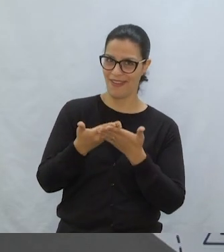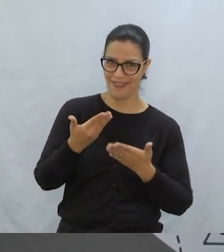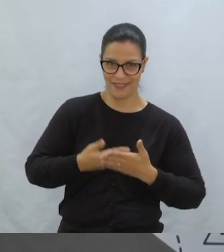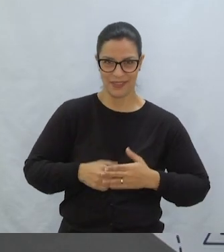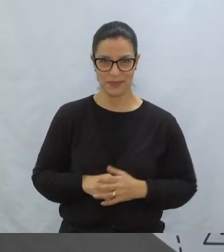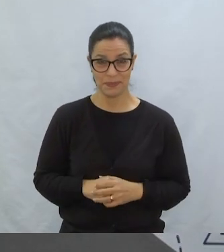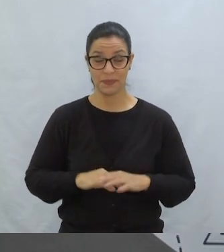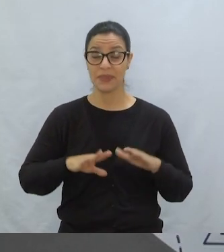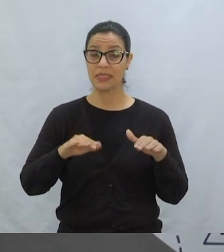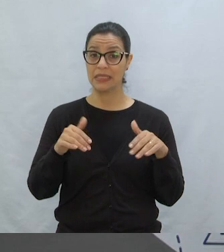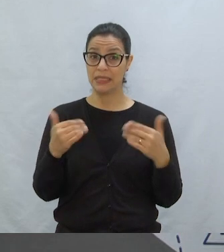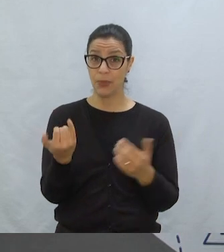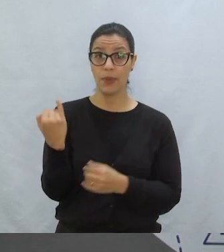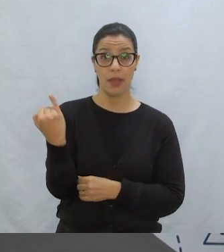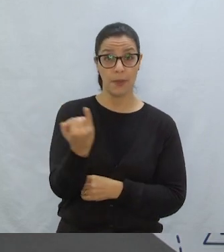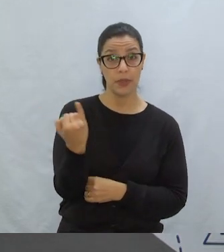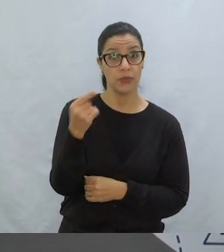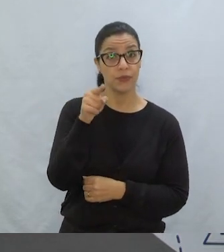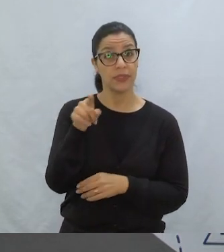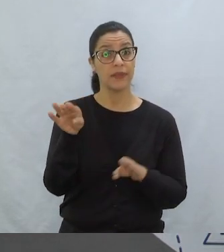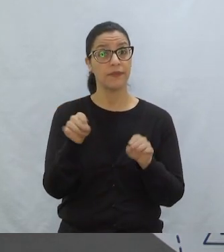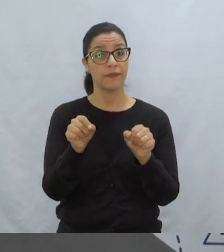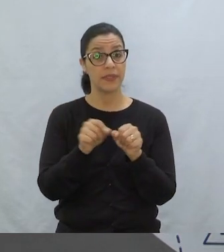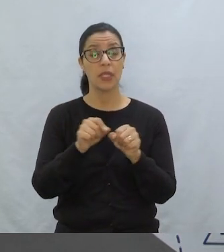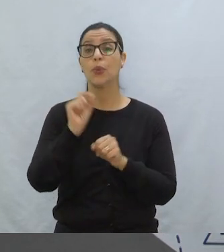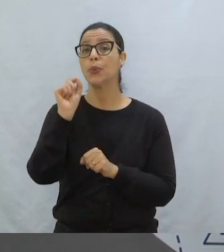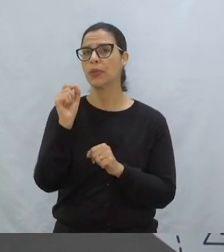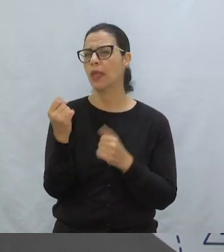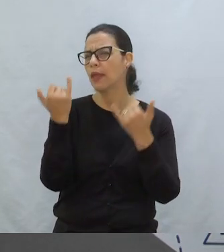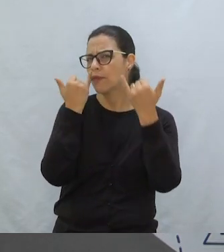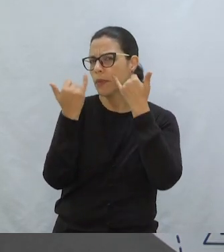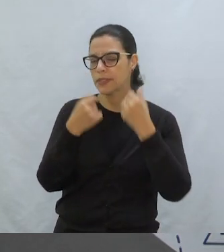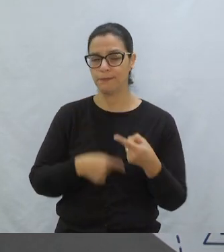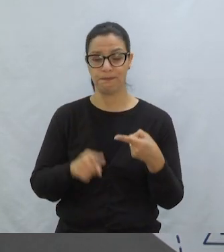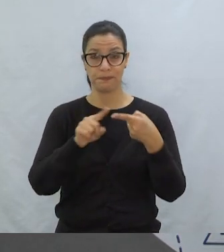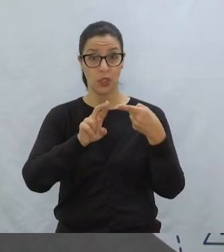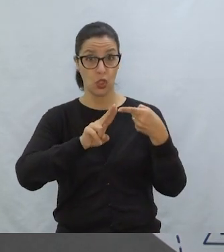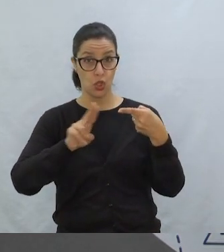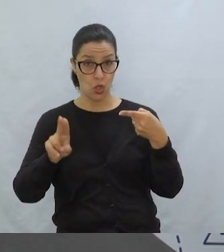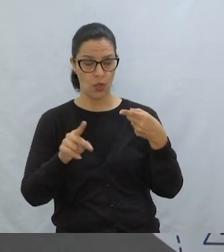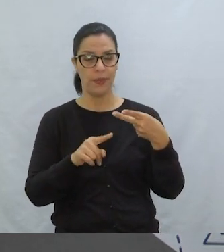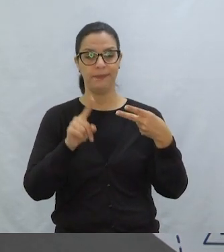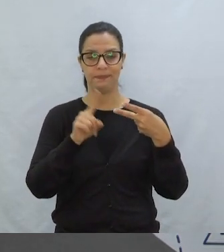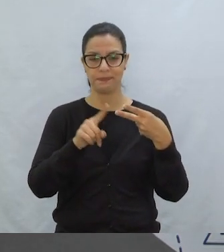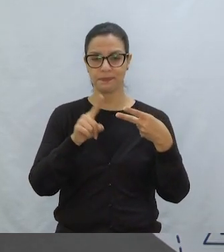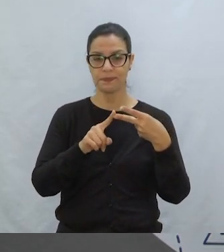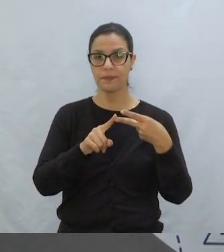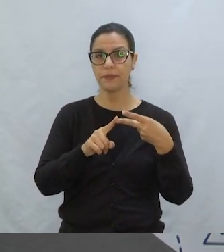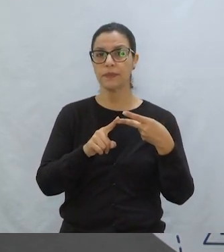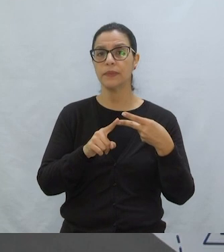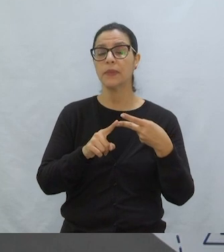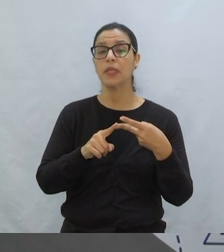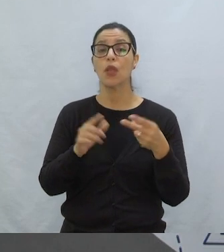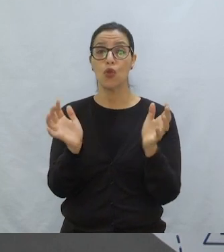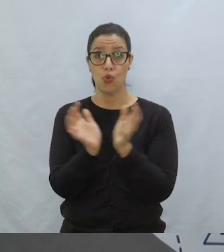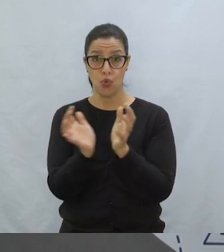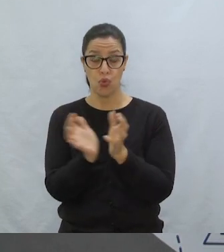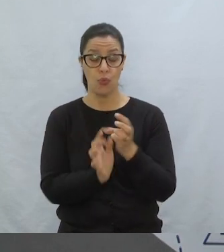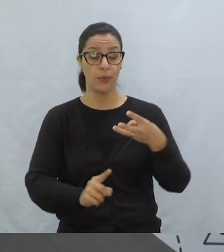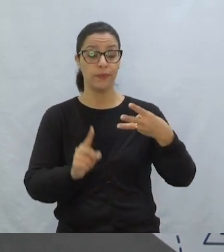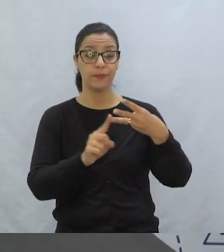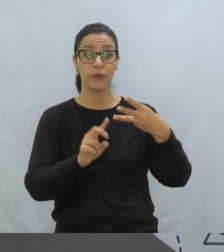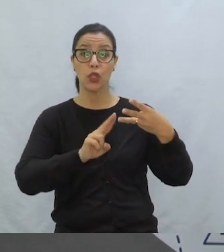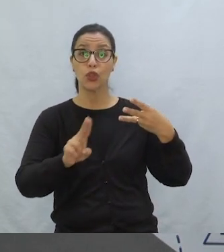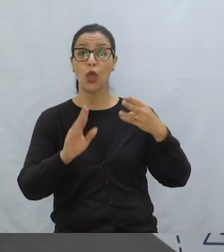muito bacana na aula Então, é importante você colocar Os seguintes dados lá O seu nome completo Qual é a sua